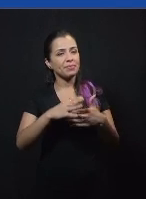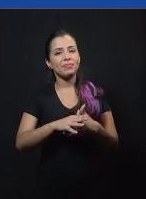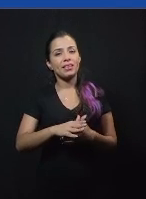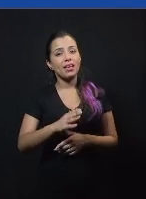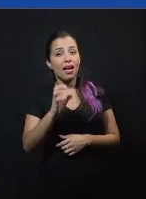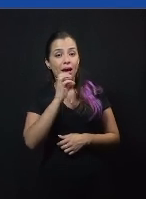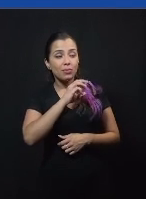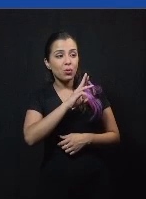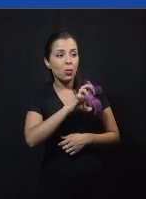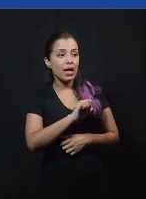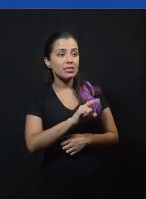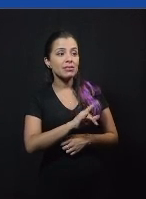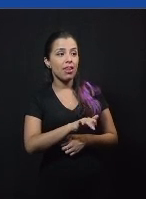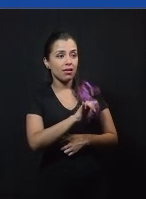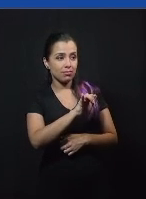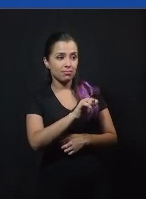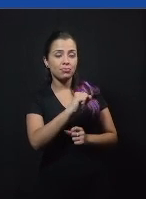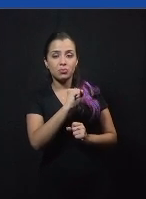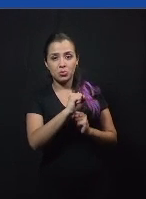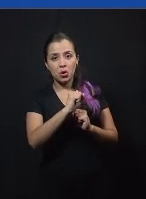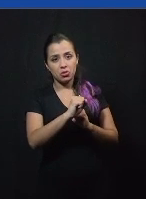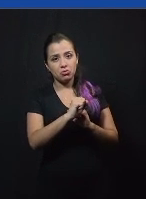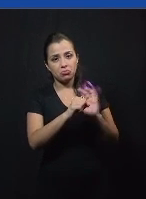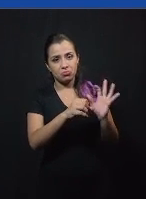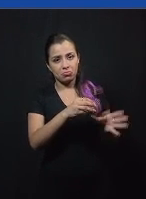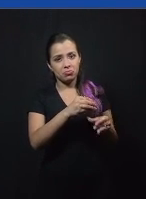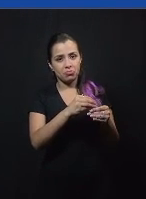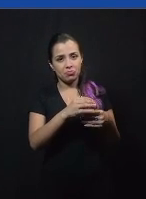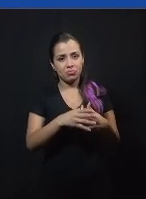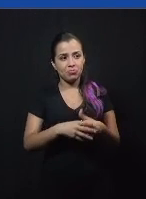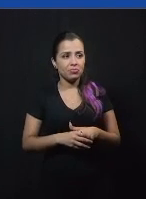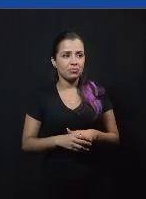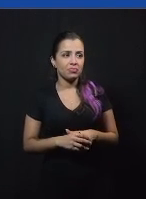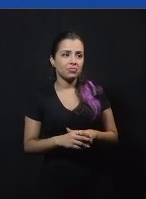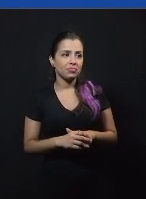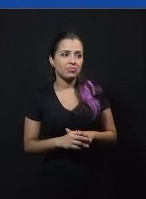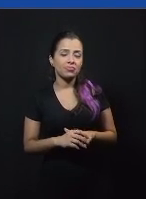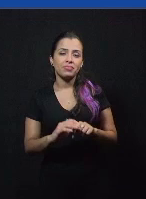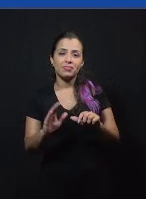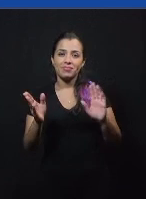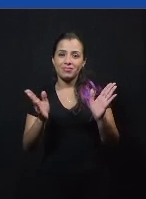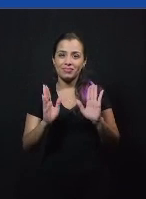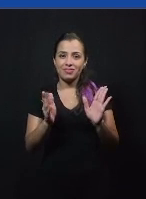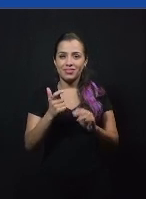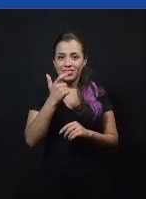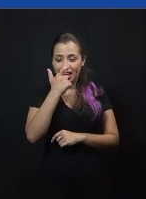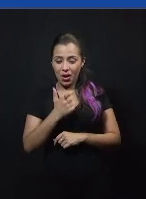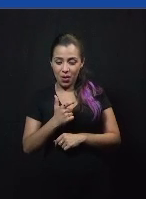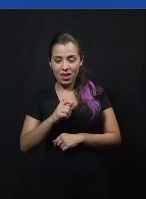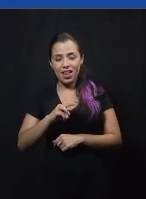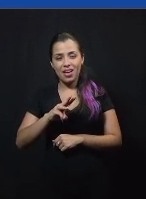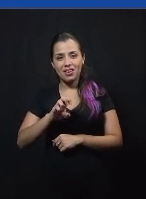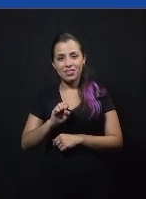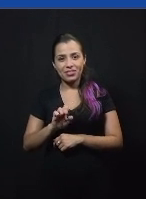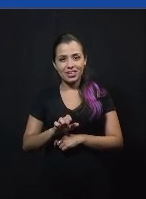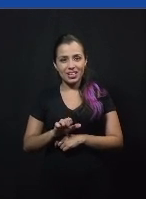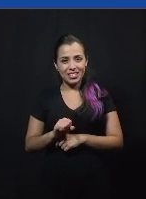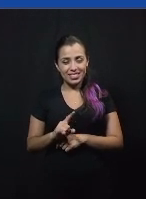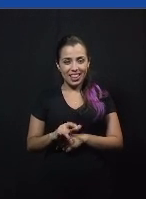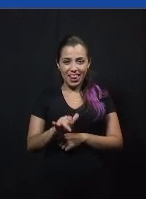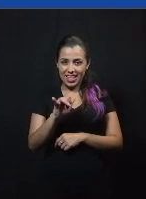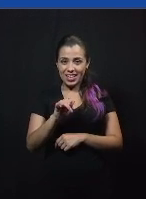também se você quiser falar oi gente agora como Wesley não como contra